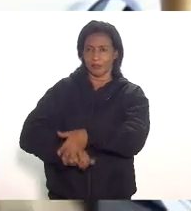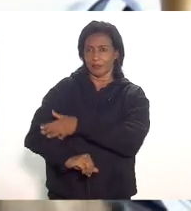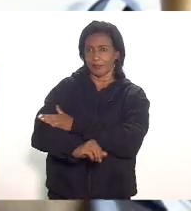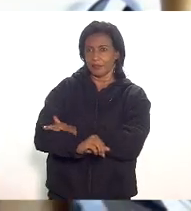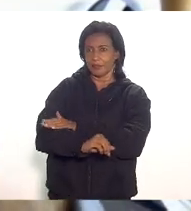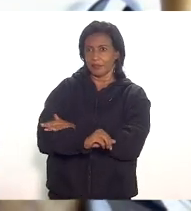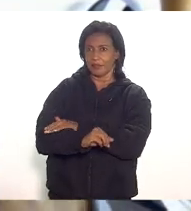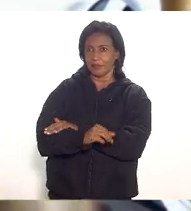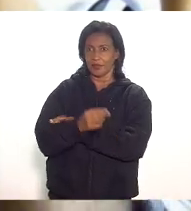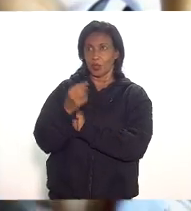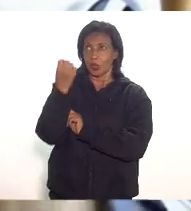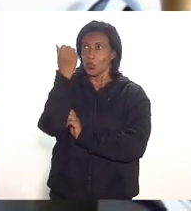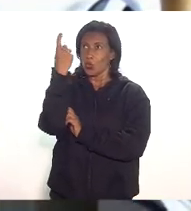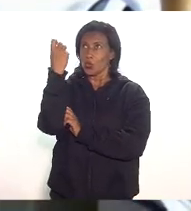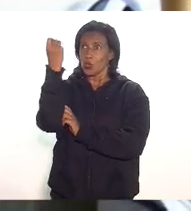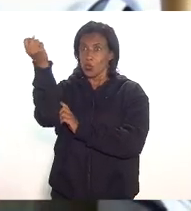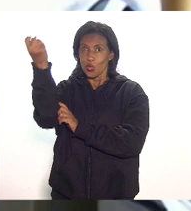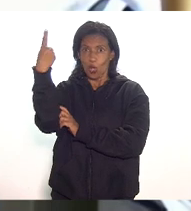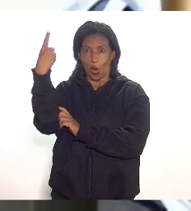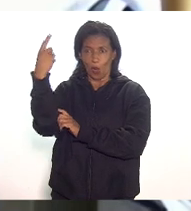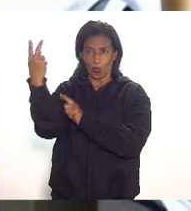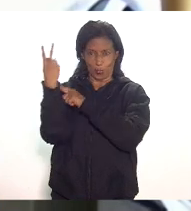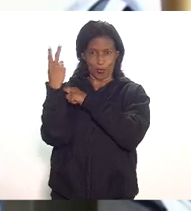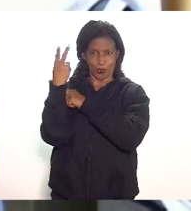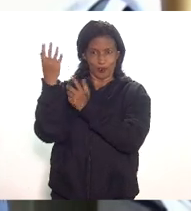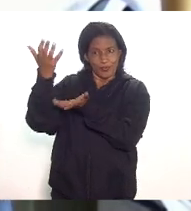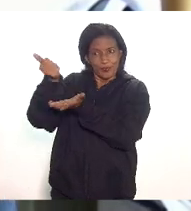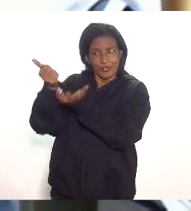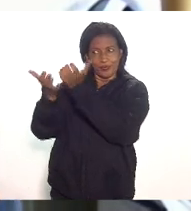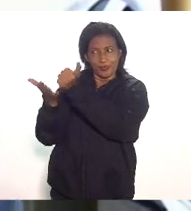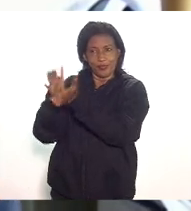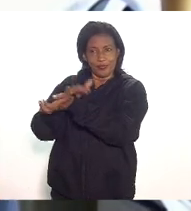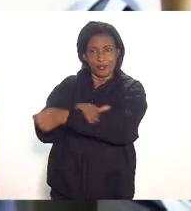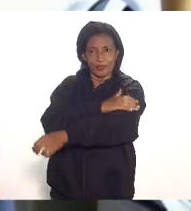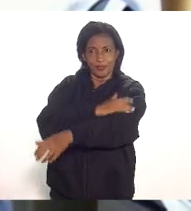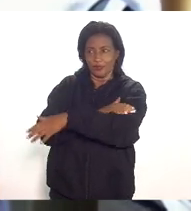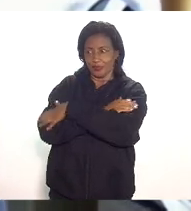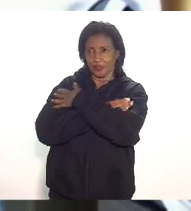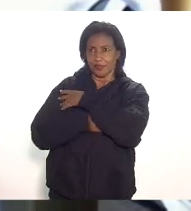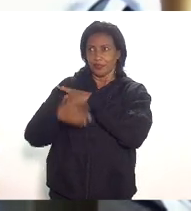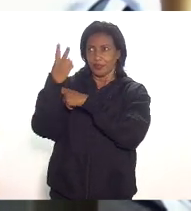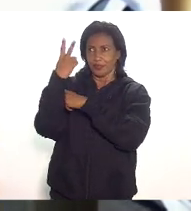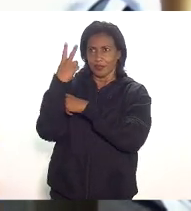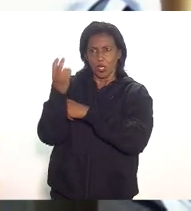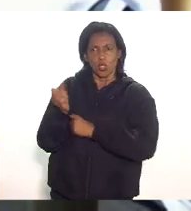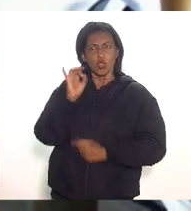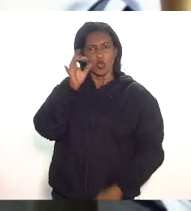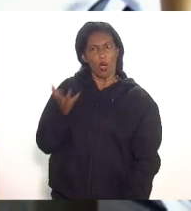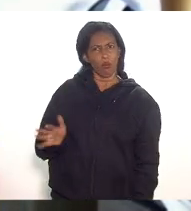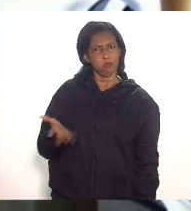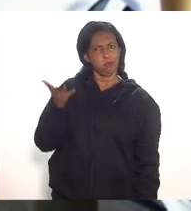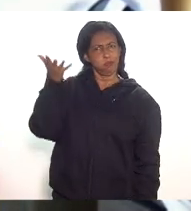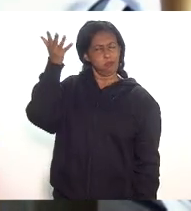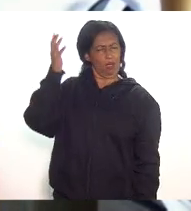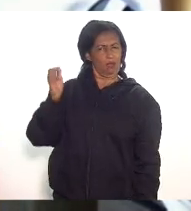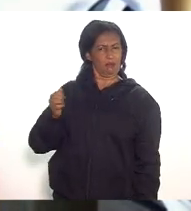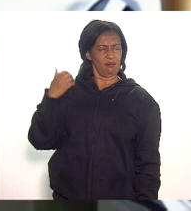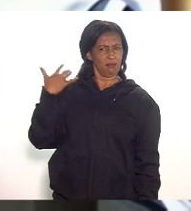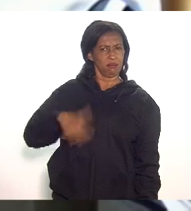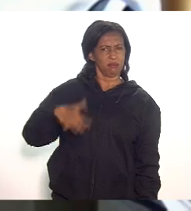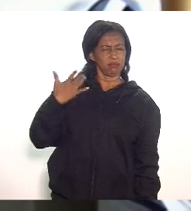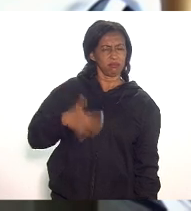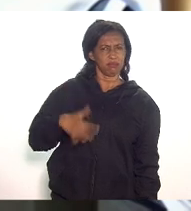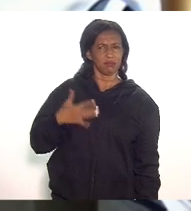básica ele só aumentou só aumentou então a gente está querendo chegar a esse